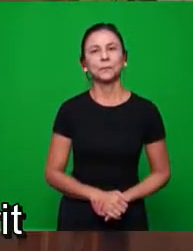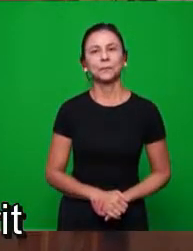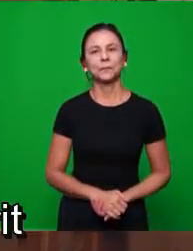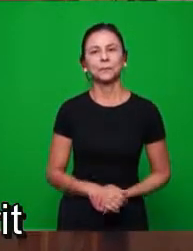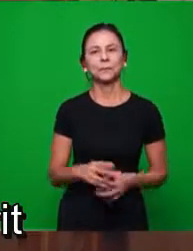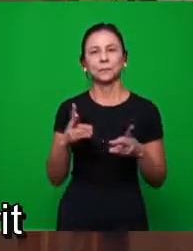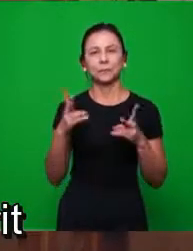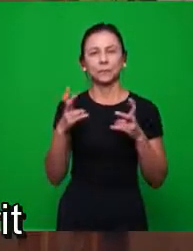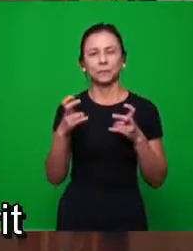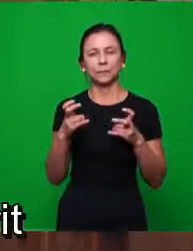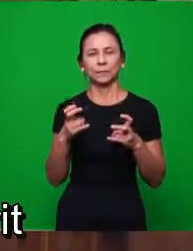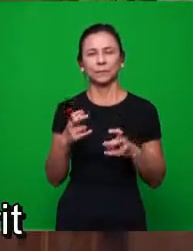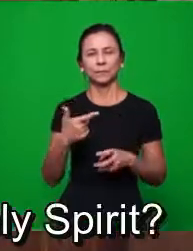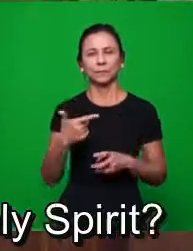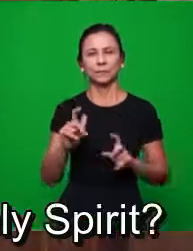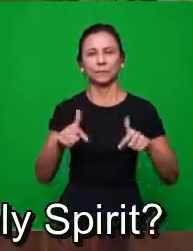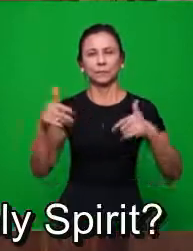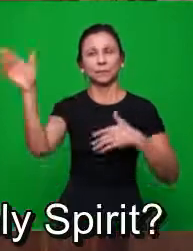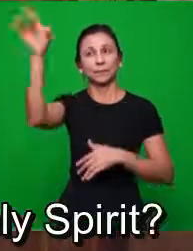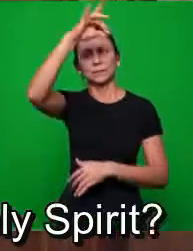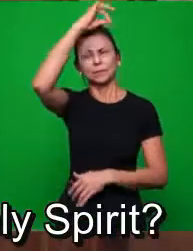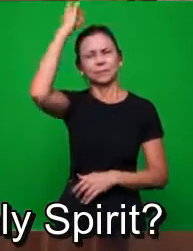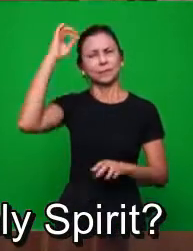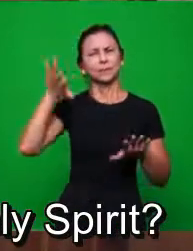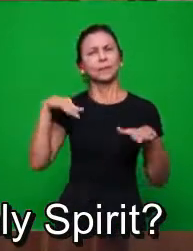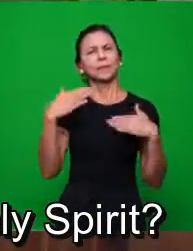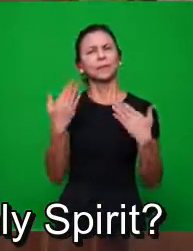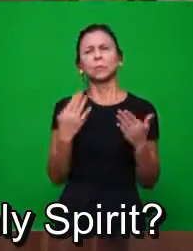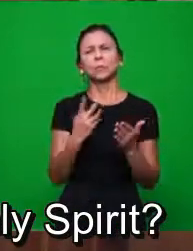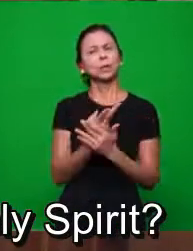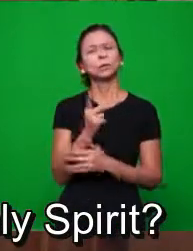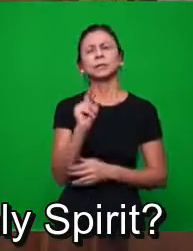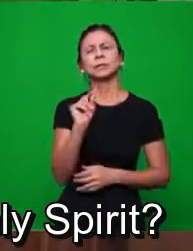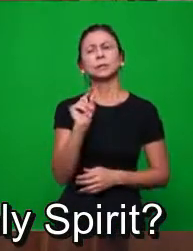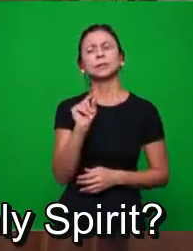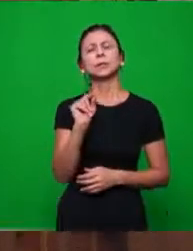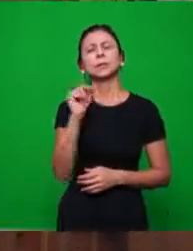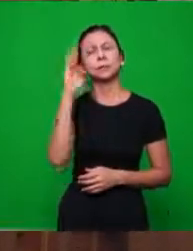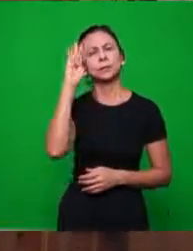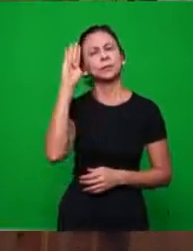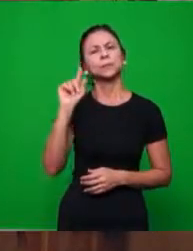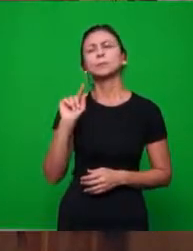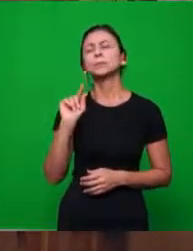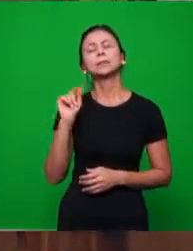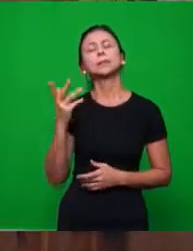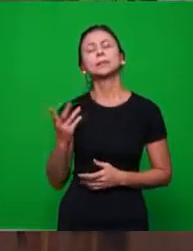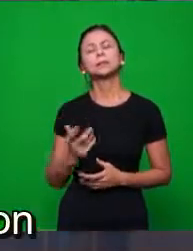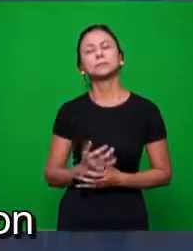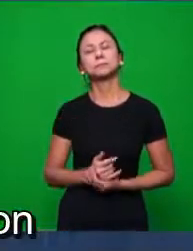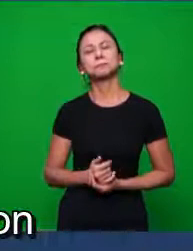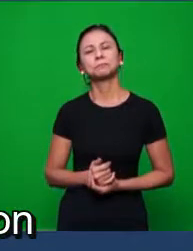operação do Espírito Santo. Qual foi a ênfase da operação do Espírito Santo? Então, vamos ler